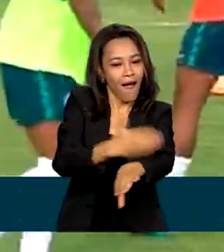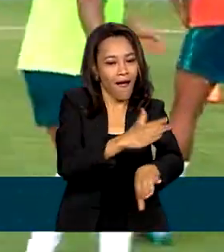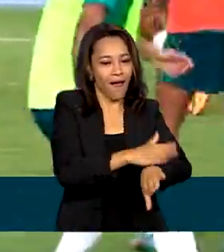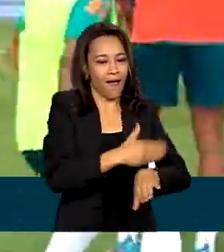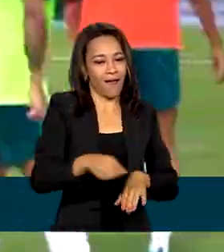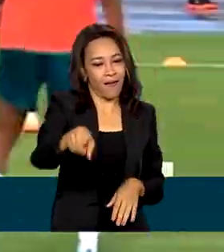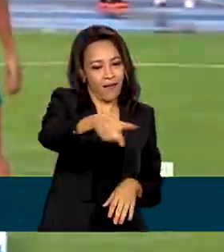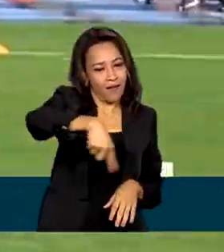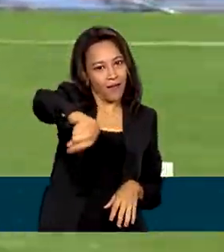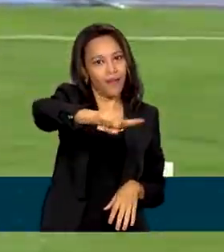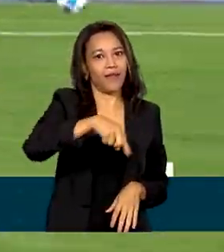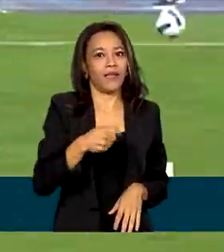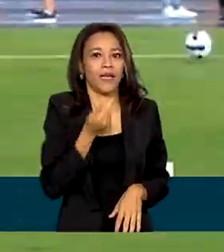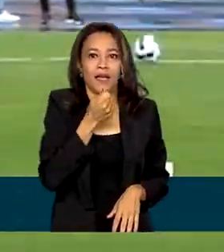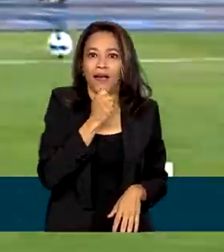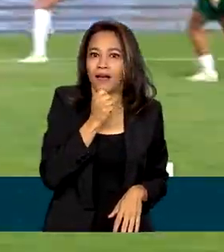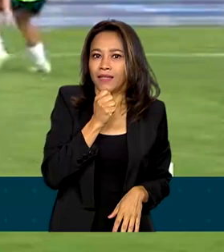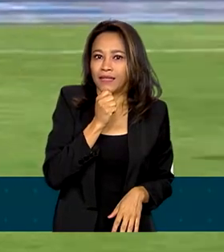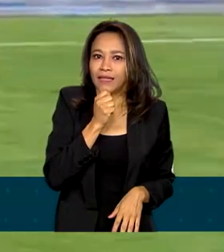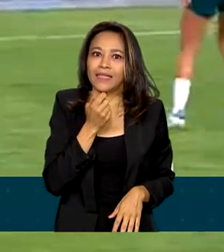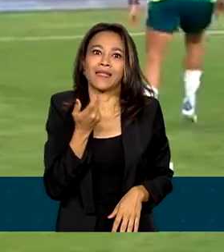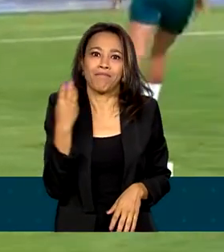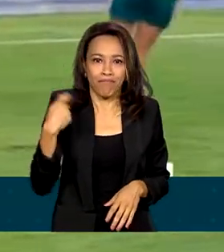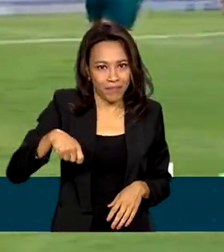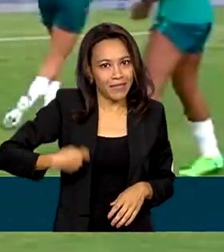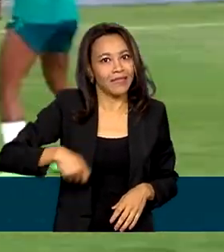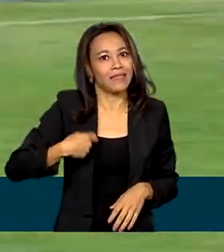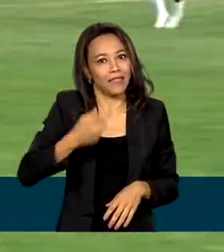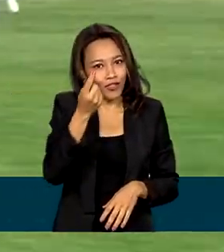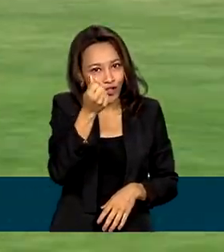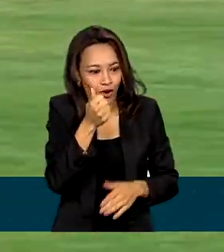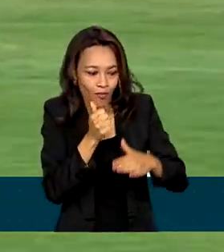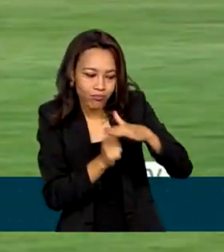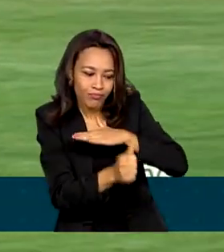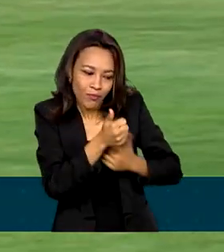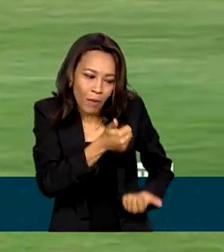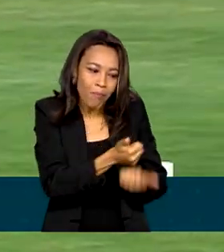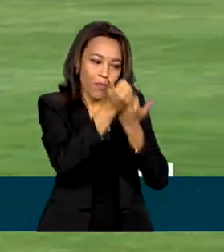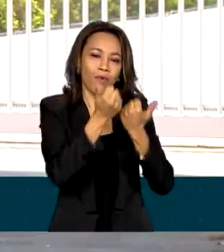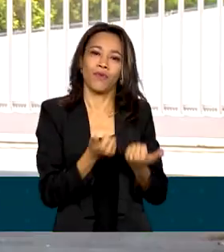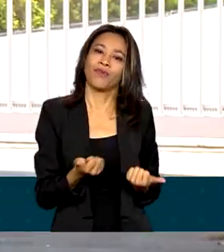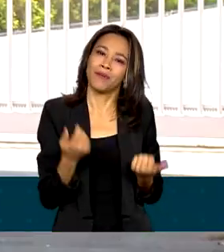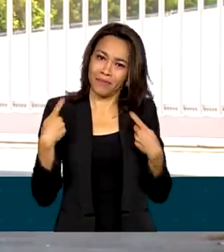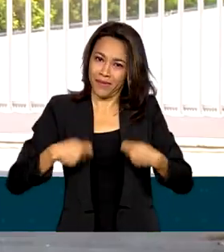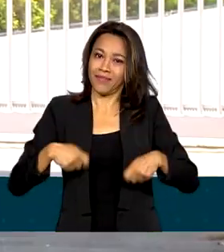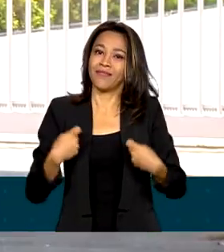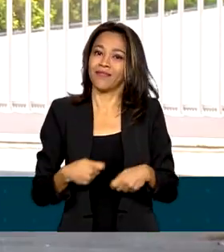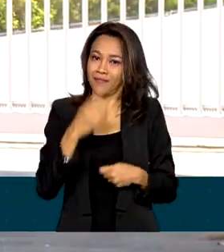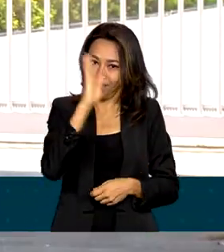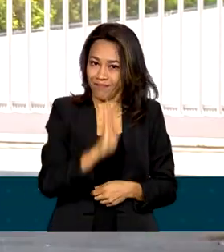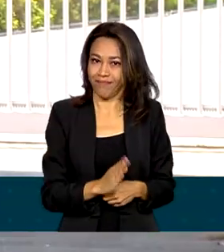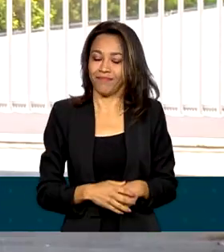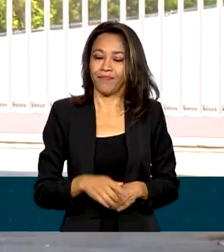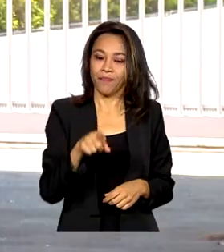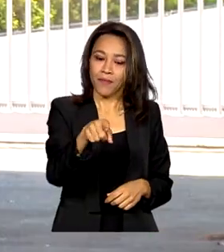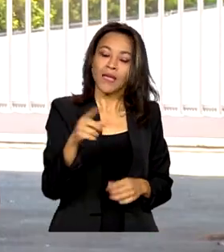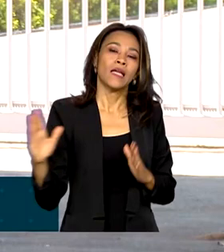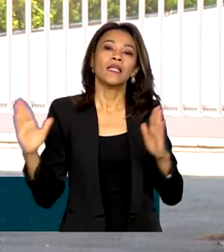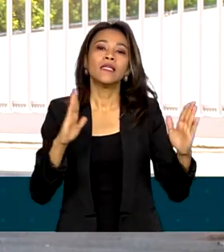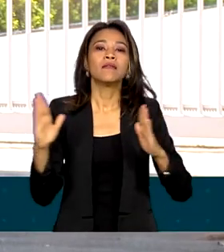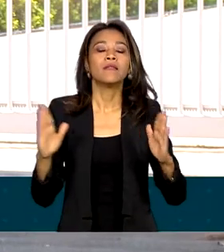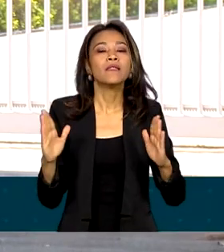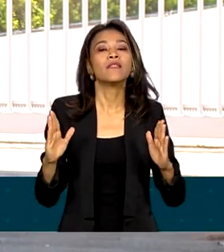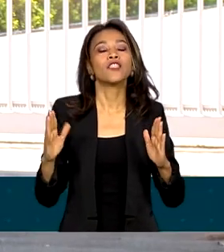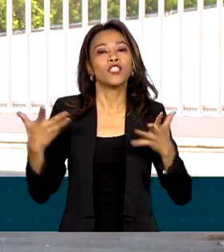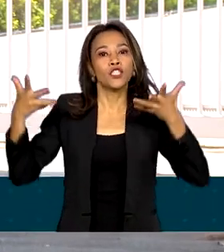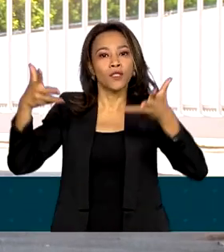esporte, que ainda não tem a expressão merecida no país do futebol. Durante a recepção do troféu aqui